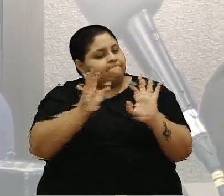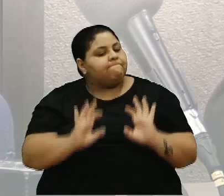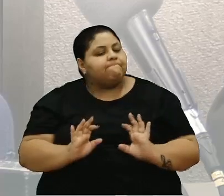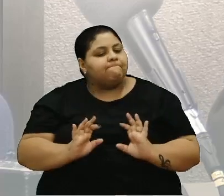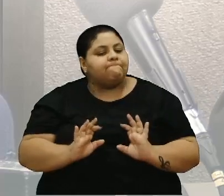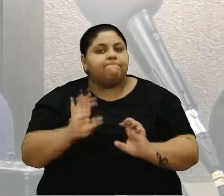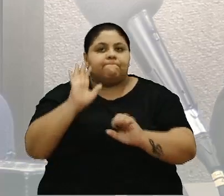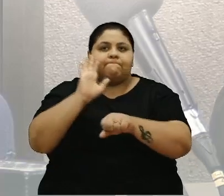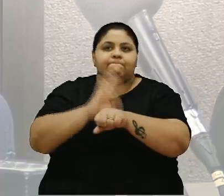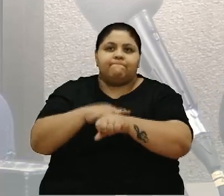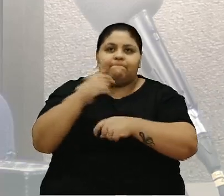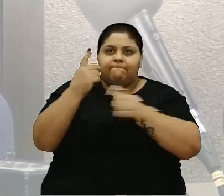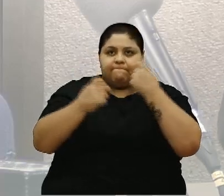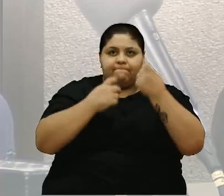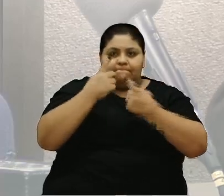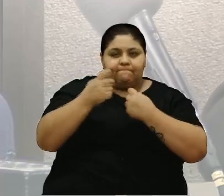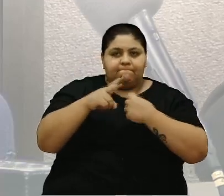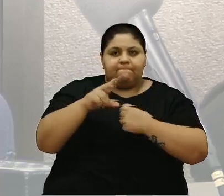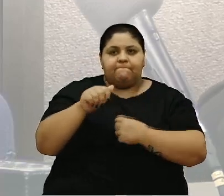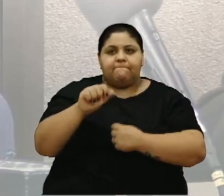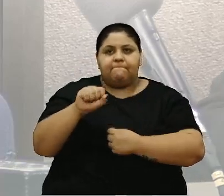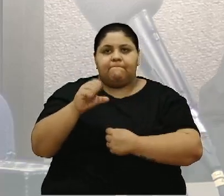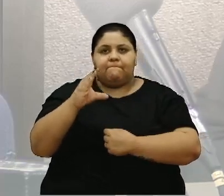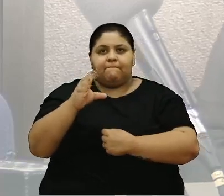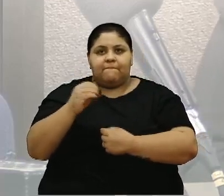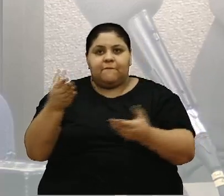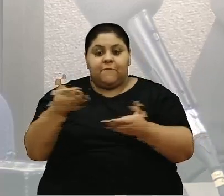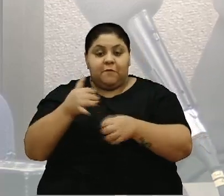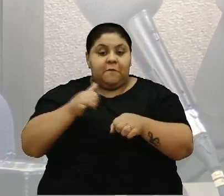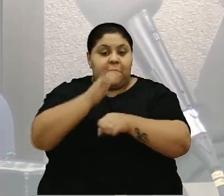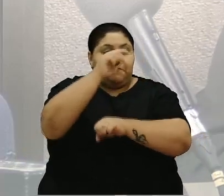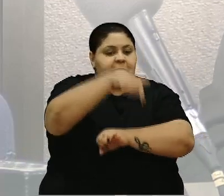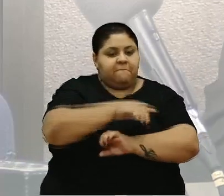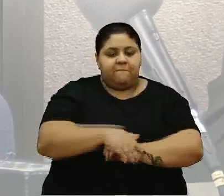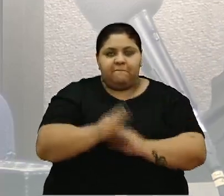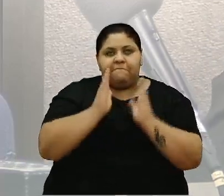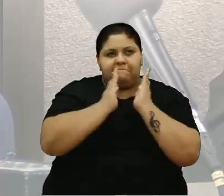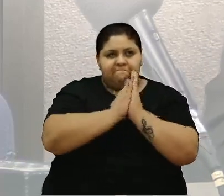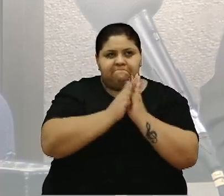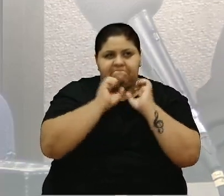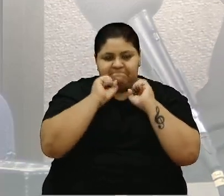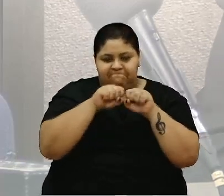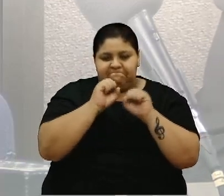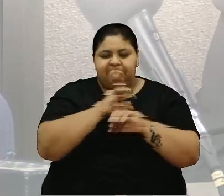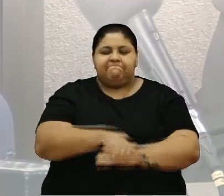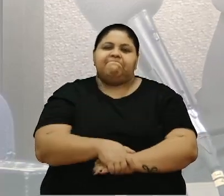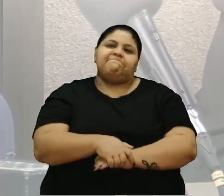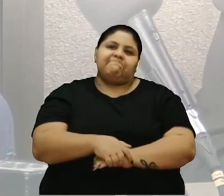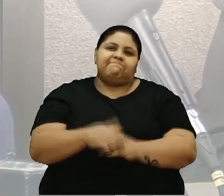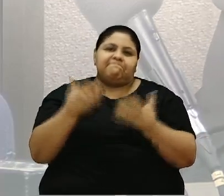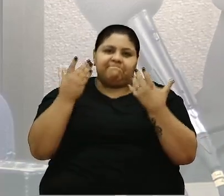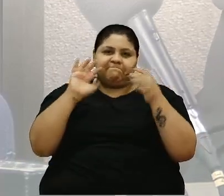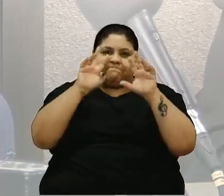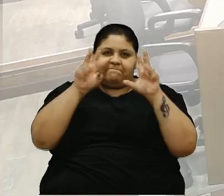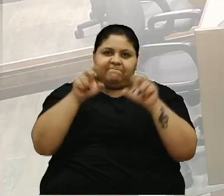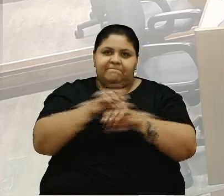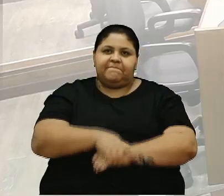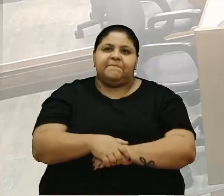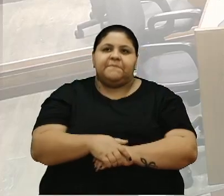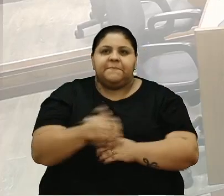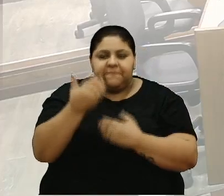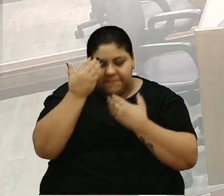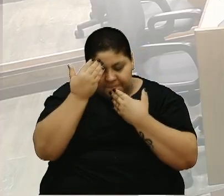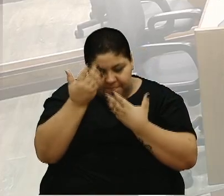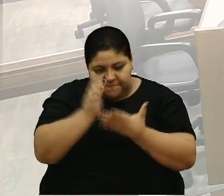De momento, só estou preocupado se o Vasco já desceu aí no aeroporto, mas tomara que sim. Parabéns pelo tema, Governador. Obrigado, Governador